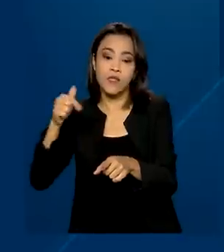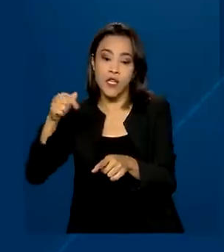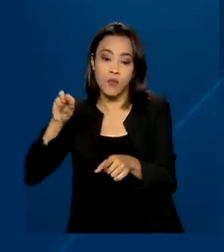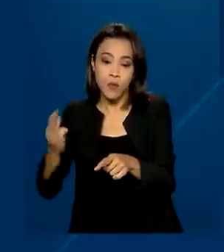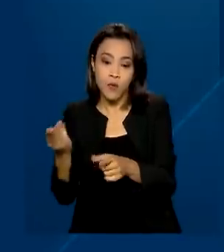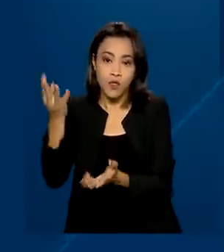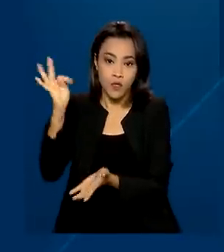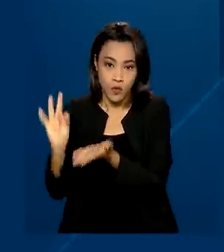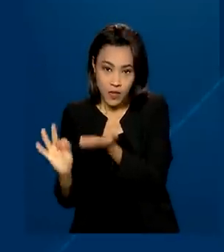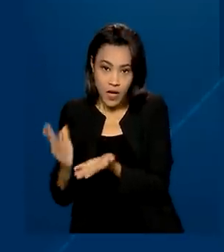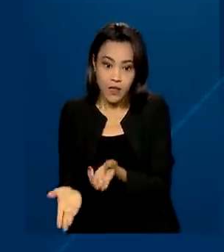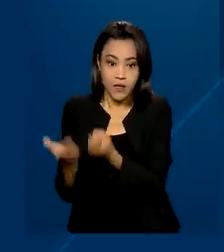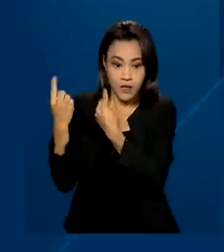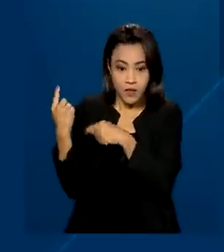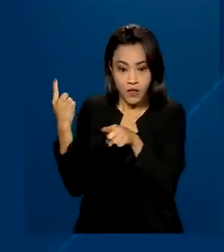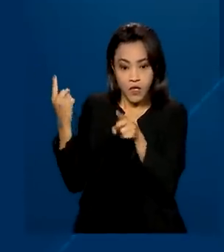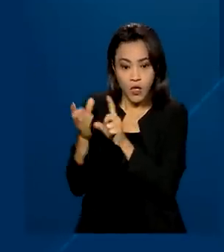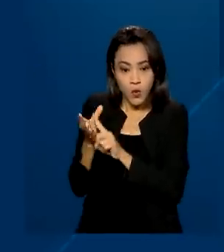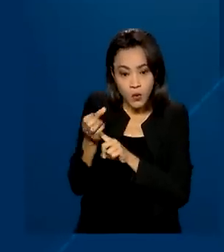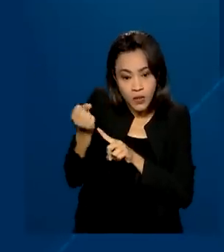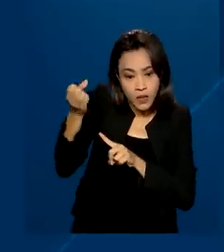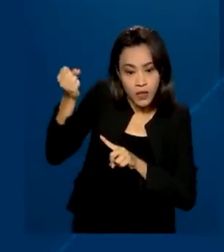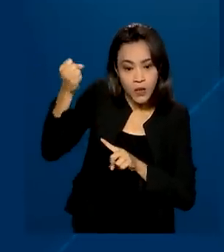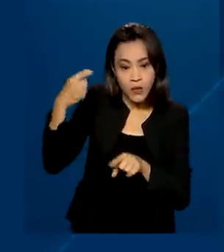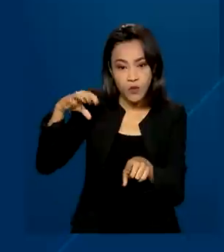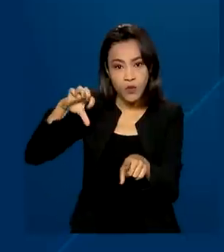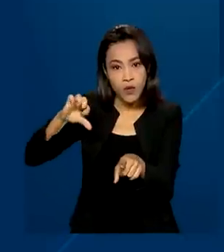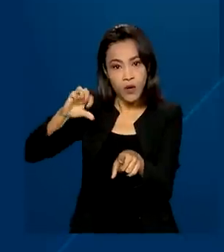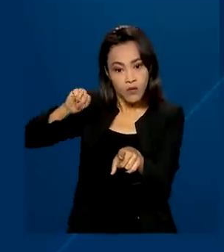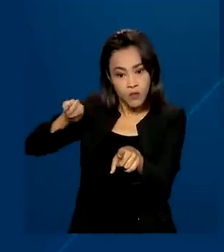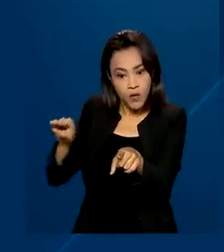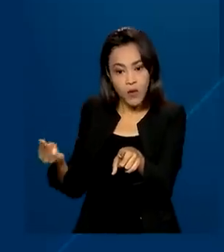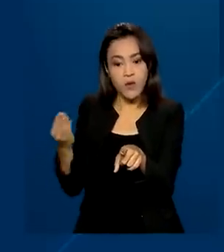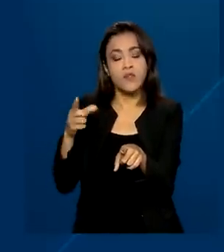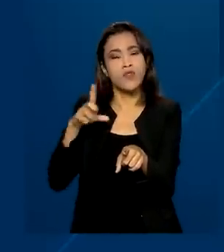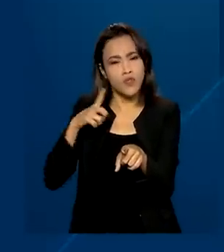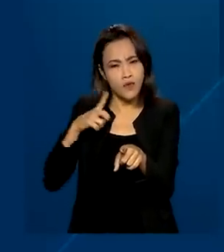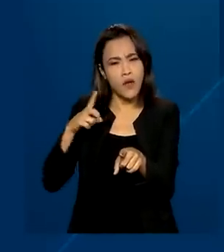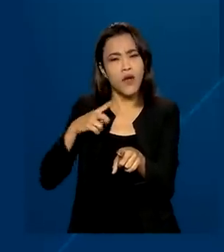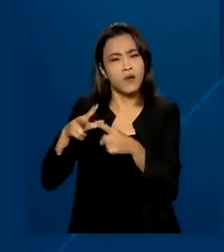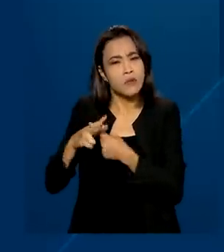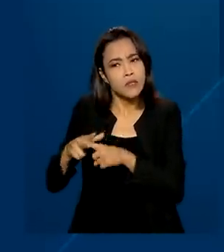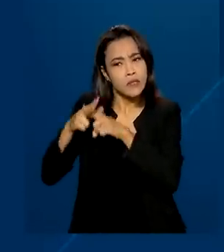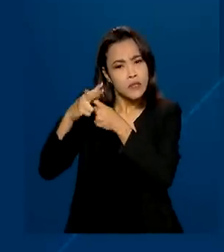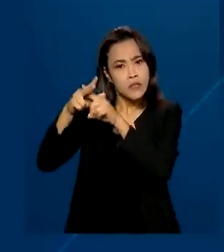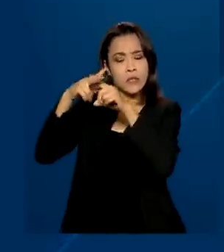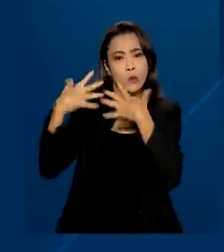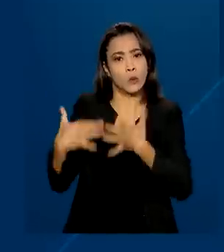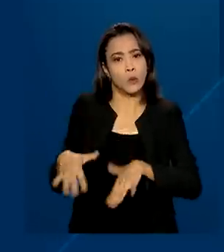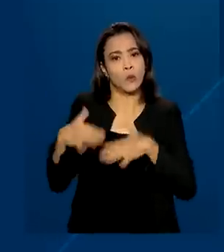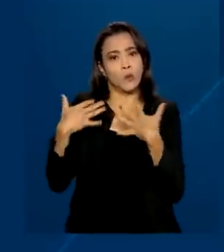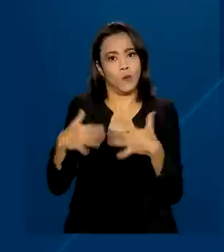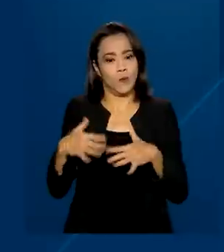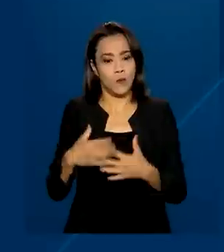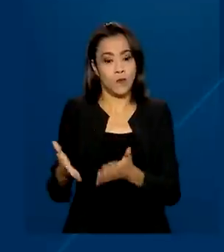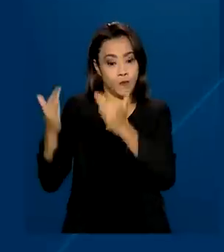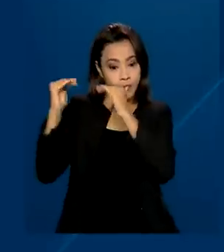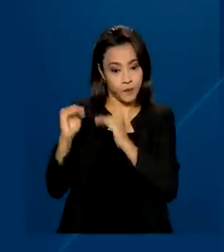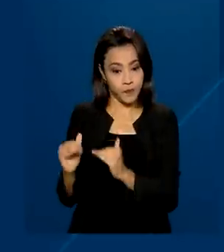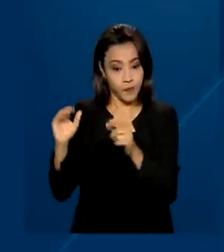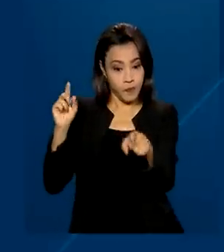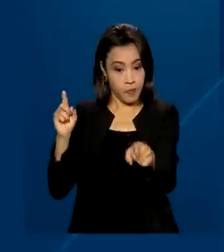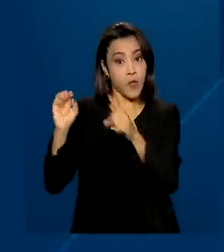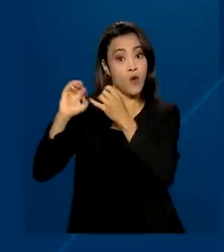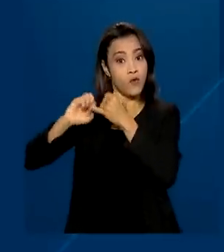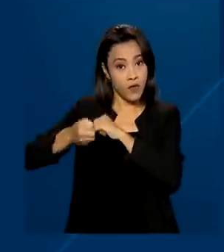trigo com estimativa de 9 milhões de toneladas tiveram os ajustes mais significativos. O feijão